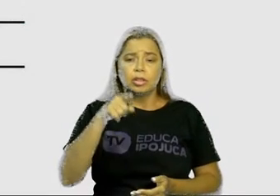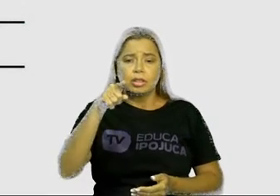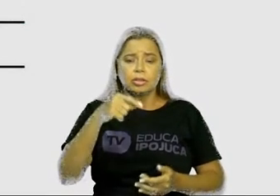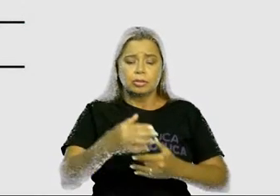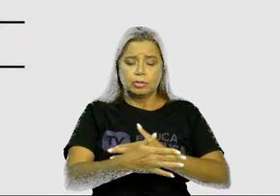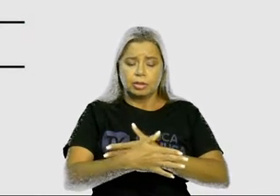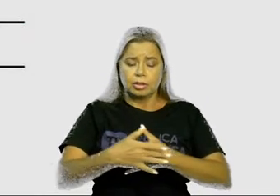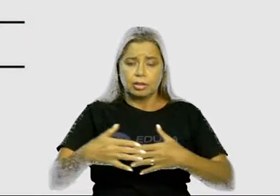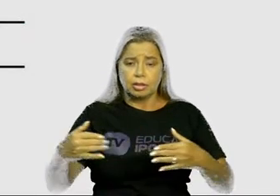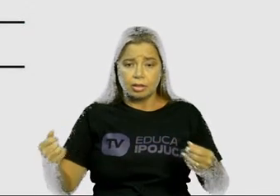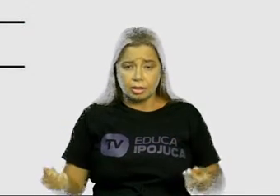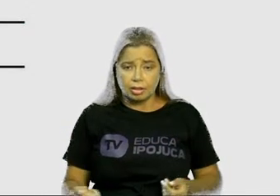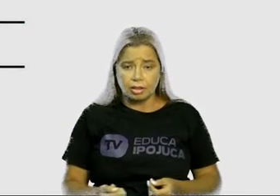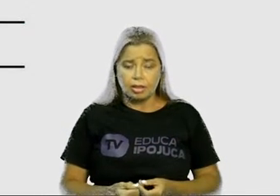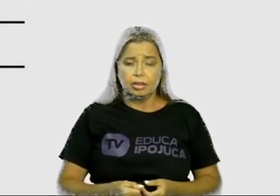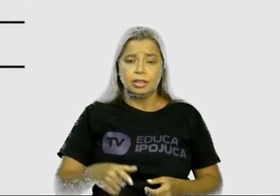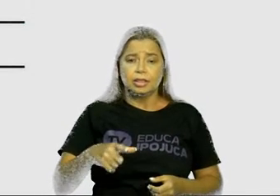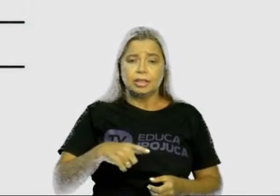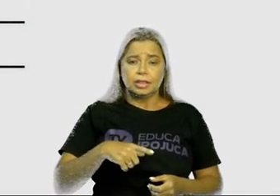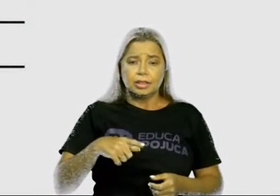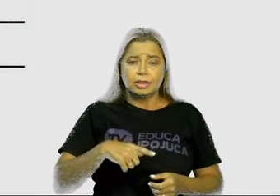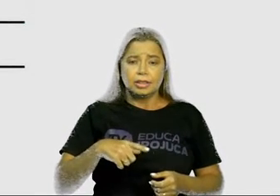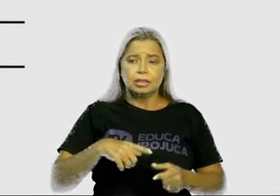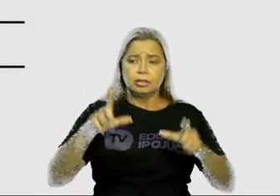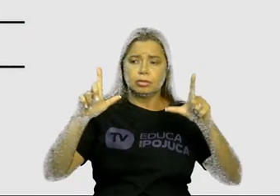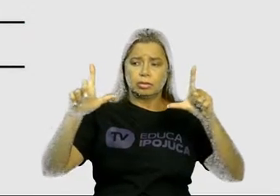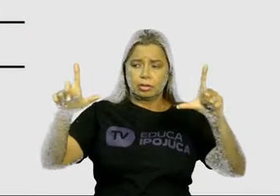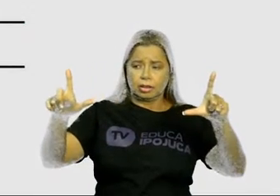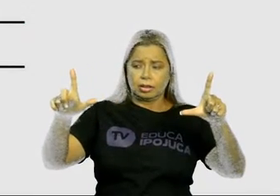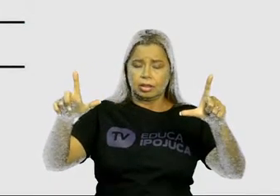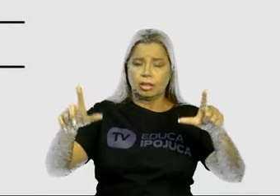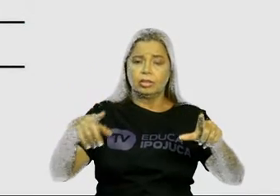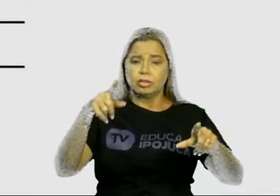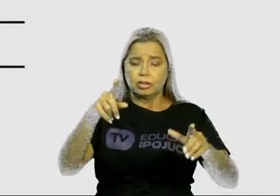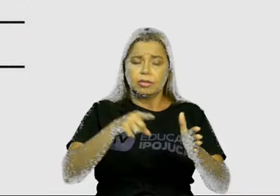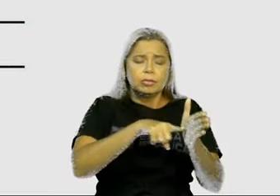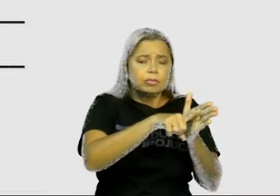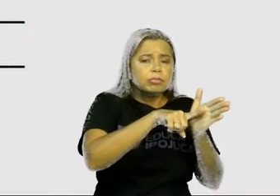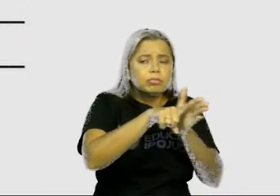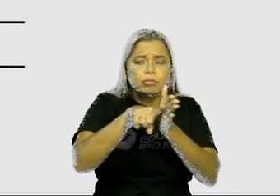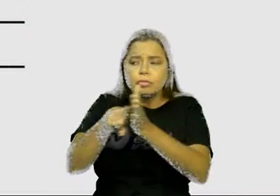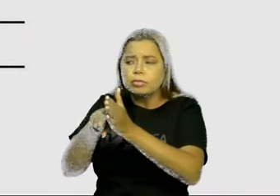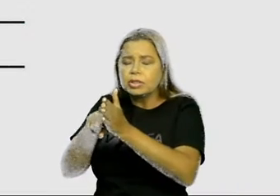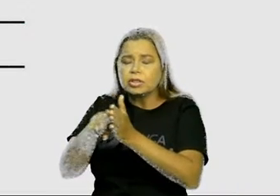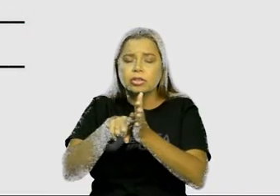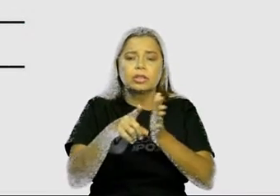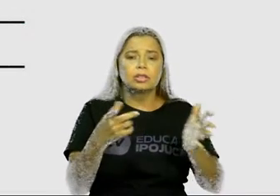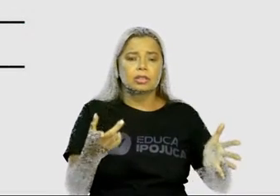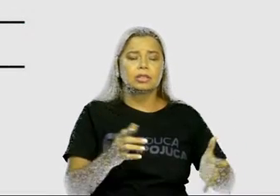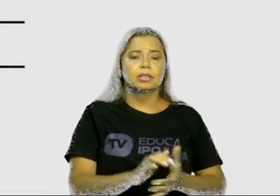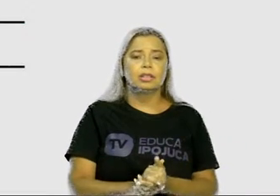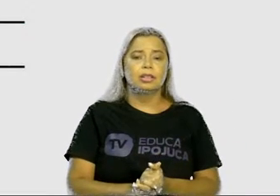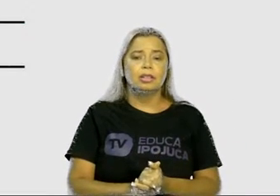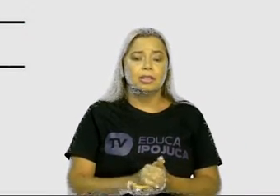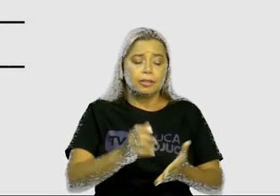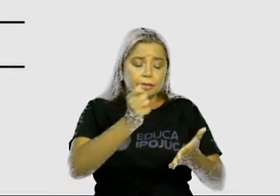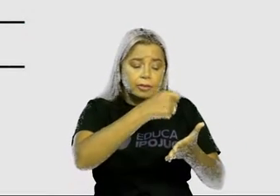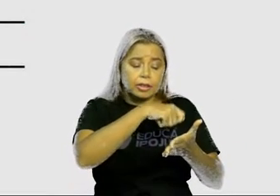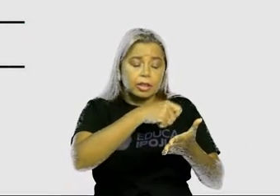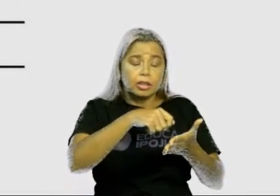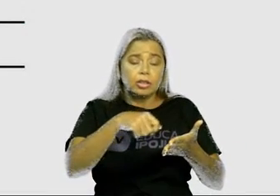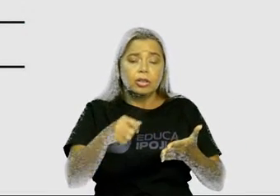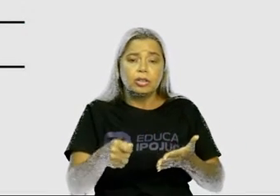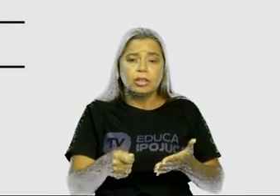pesquise um cartaz. Então, você vai se lançar no bairro ou na comunidade para ver algum cartaz, e anote abaixo o